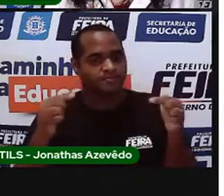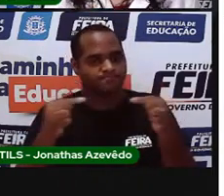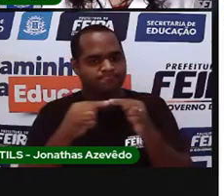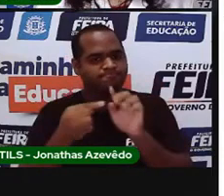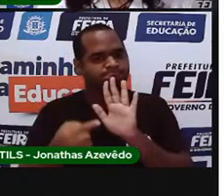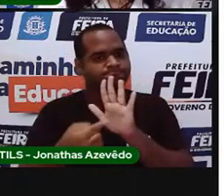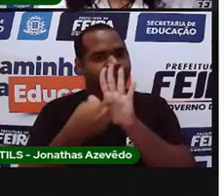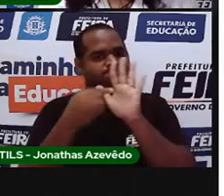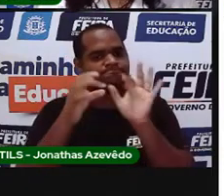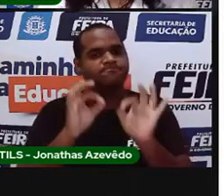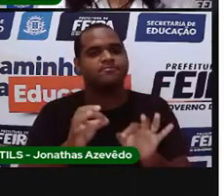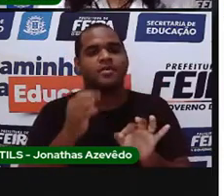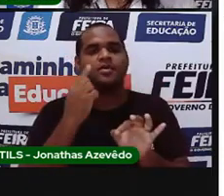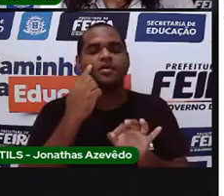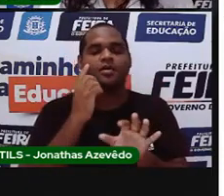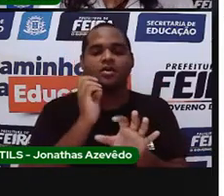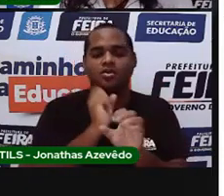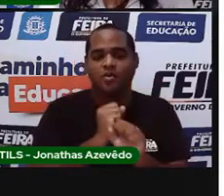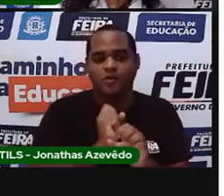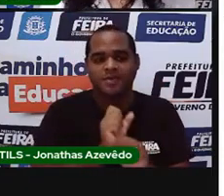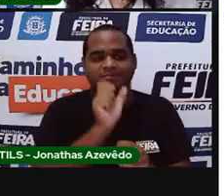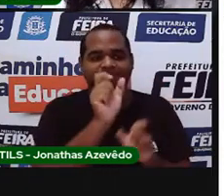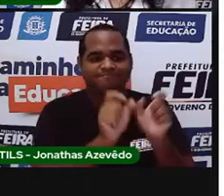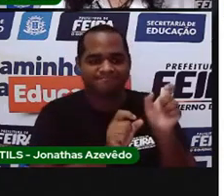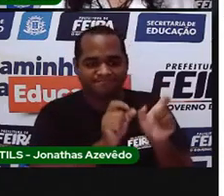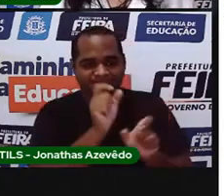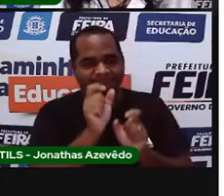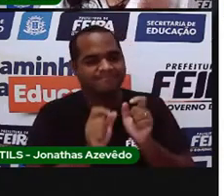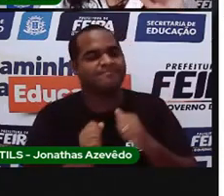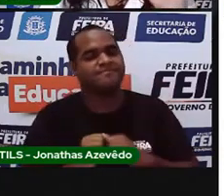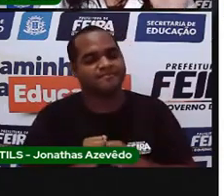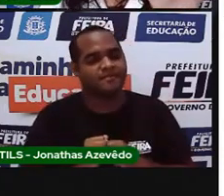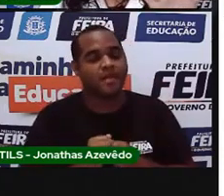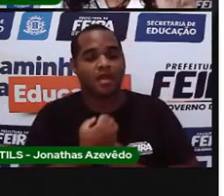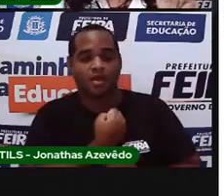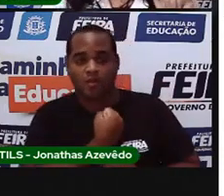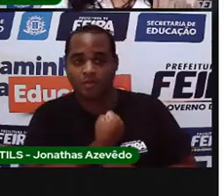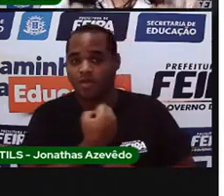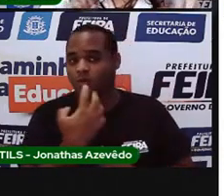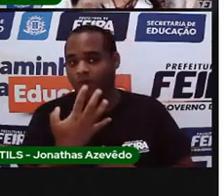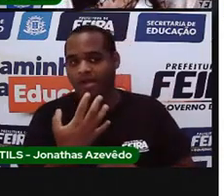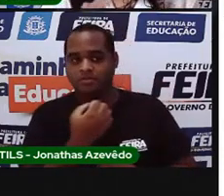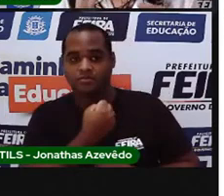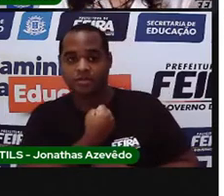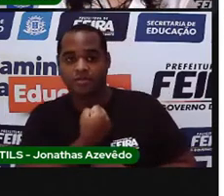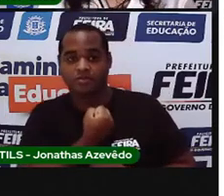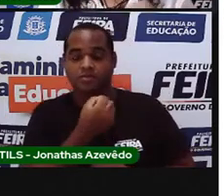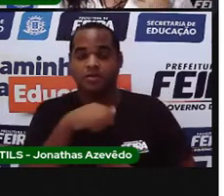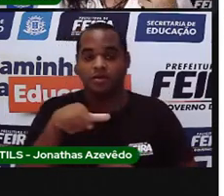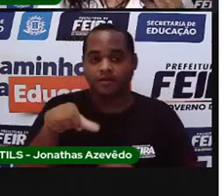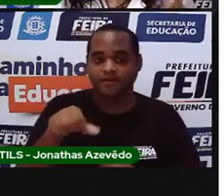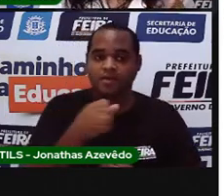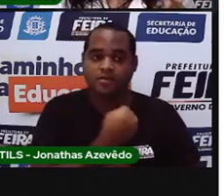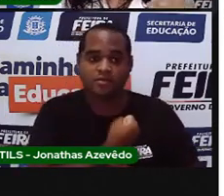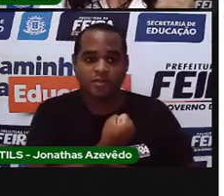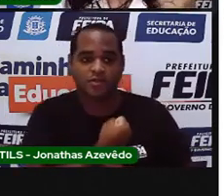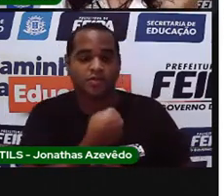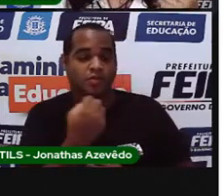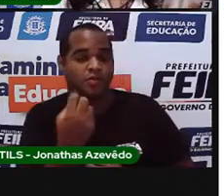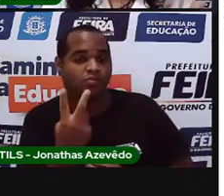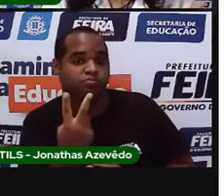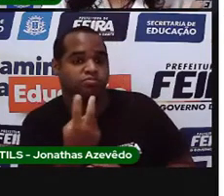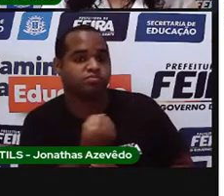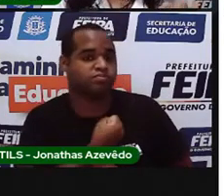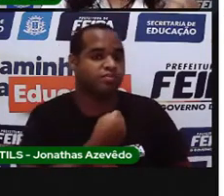quantidade de objetos. Aí, eu tenho número 4, número 4, 9, número 2,